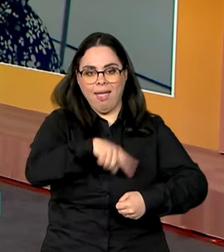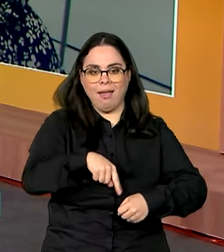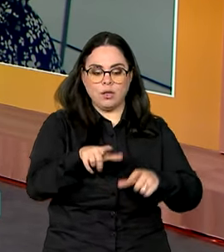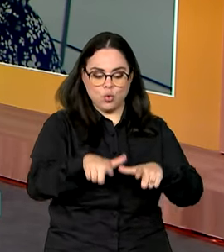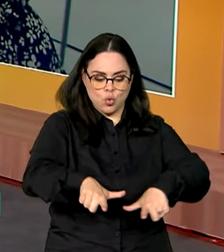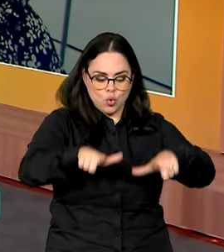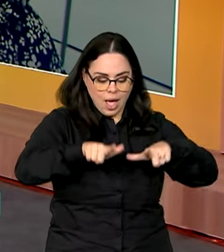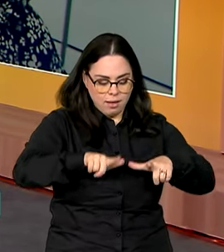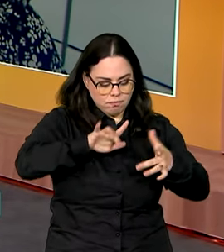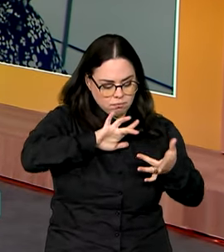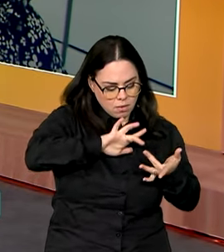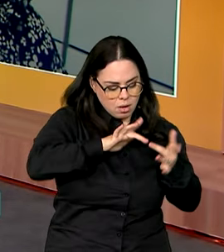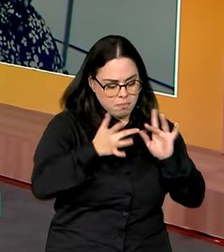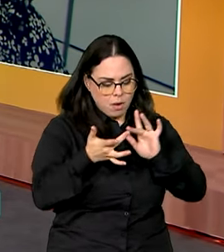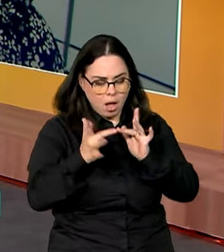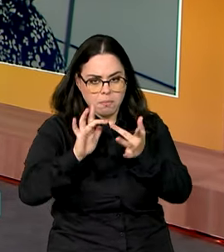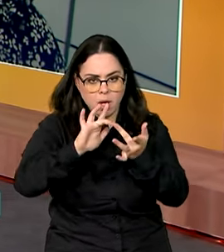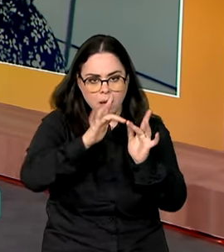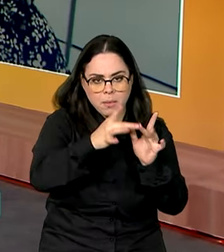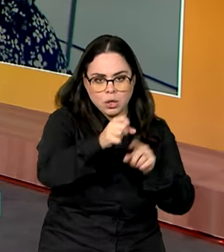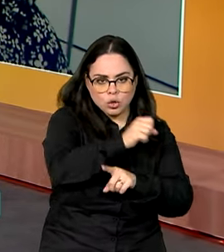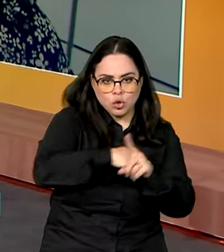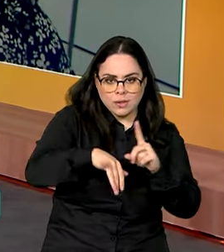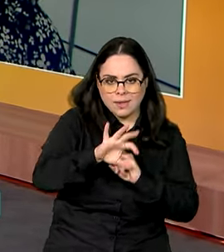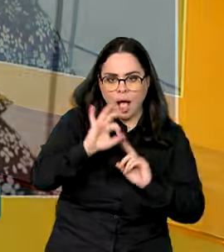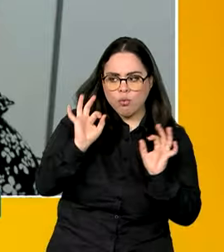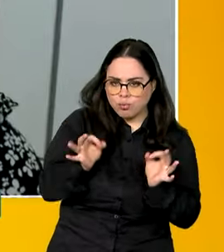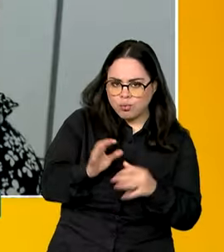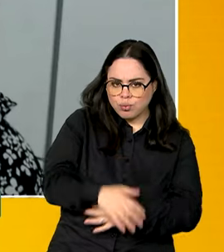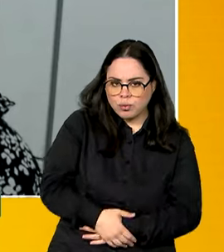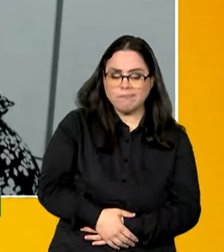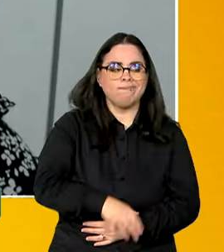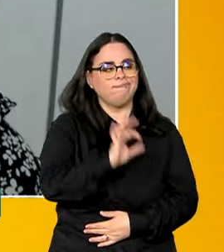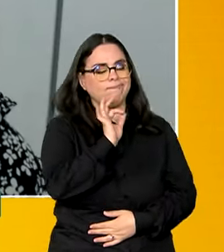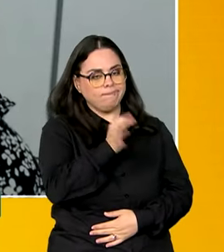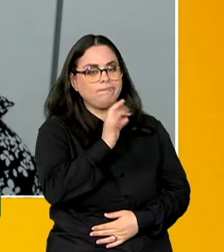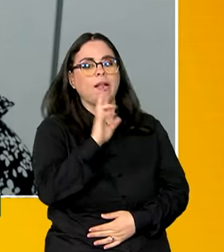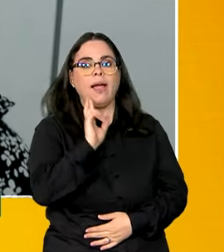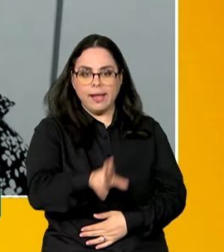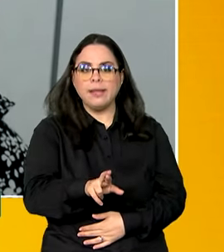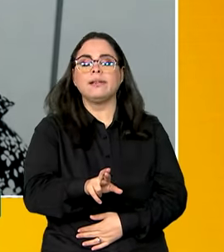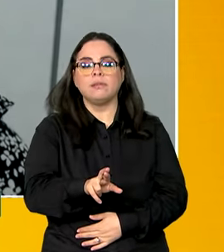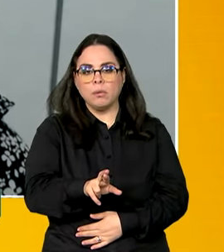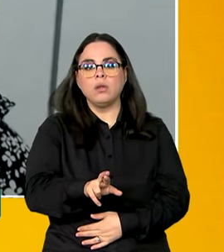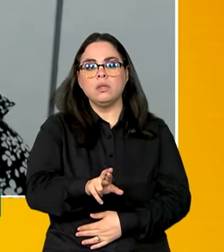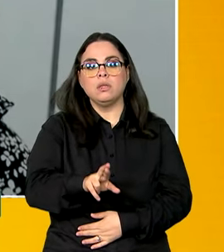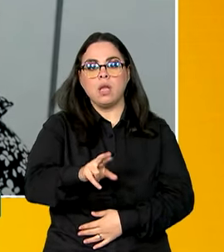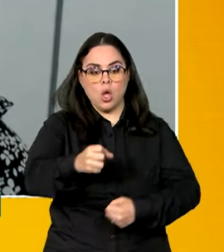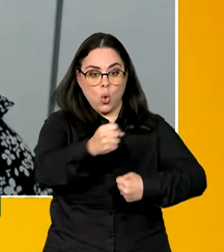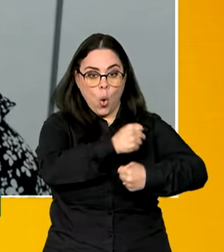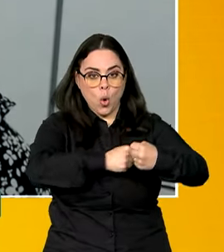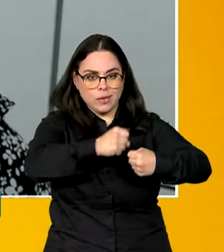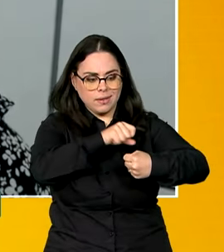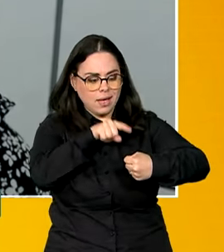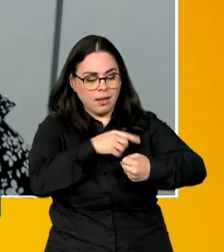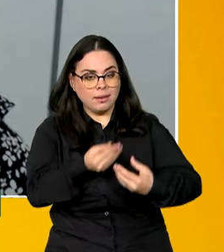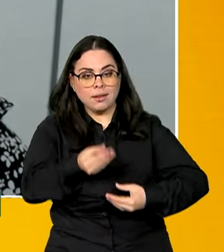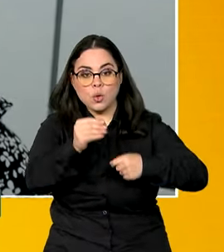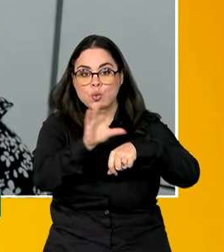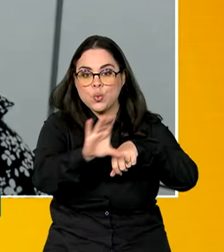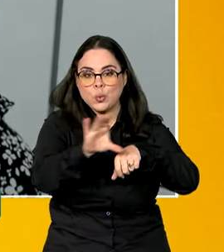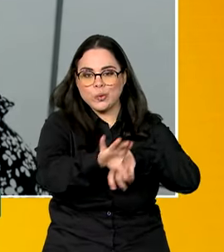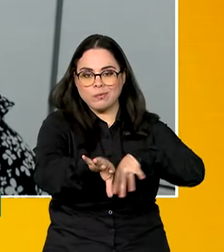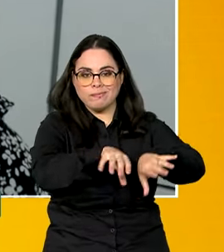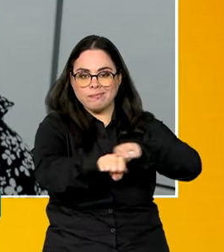polo articulador da sociedade, né? É, é isso, assim, né? As cozinhas, você faz formação, você faz